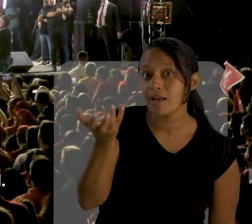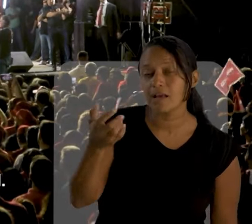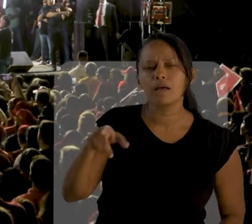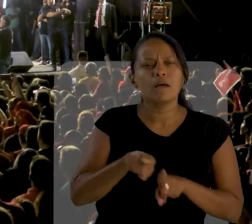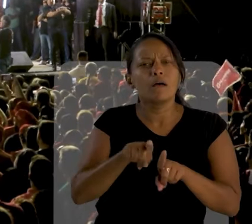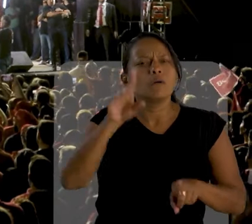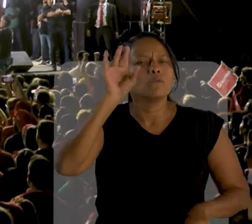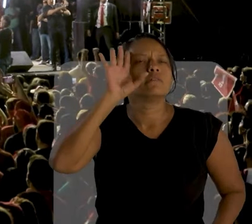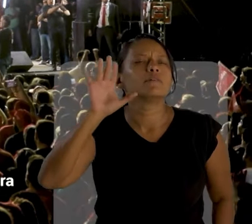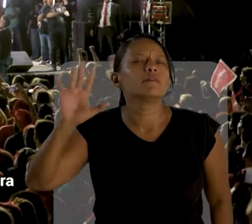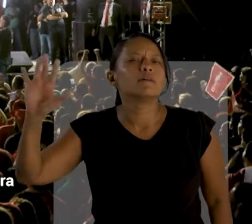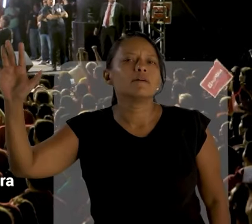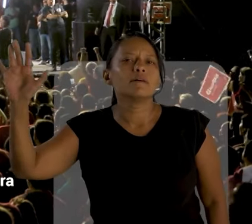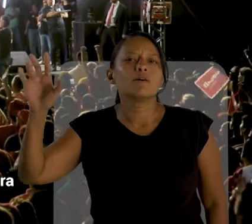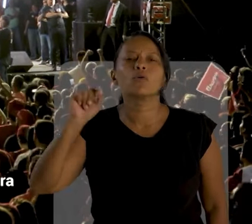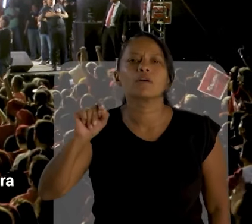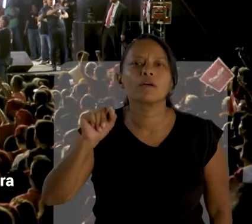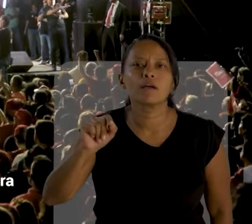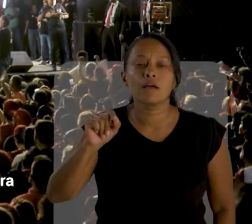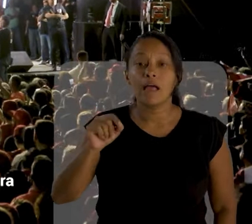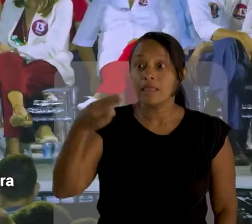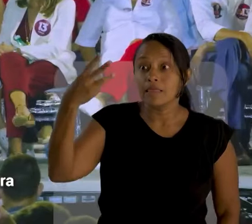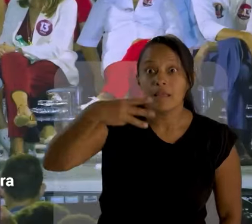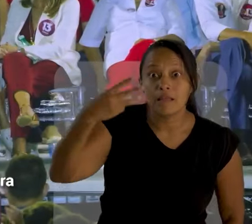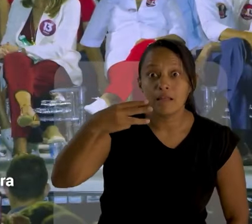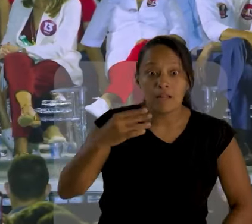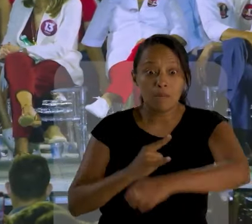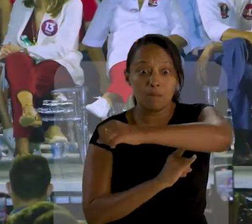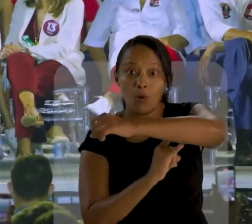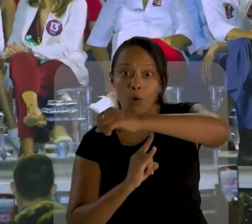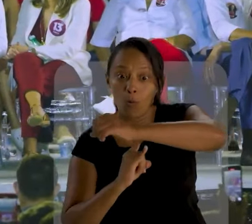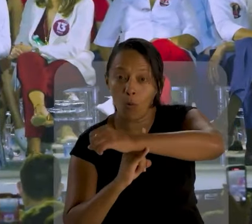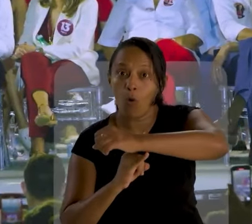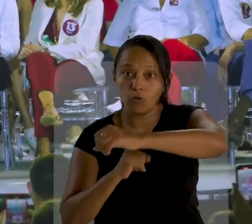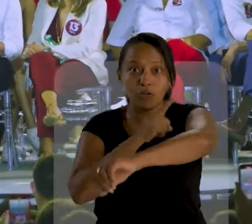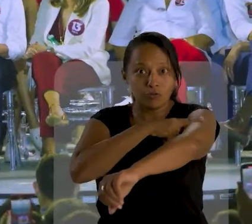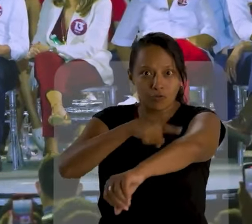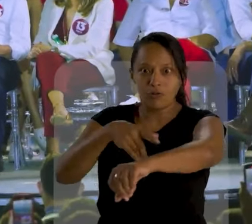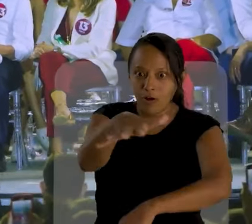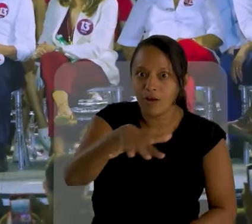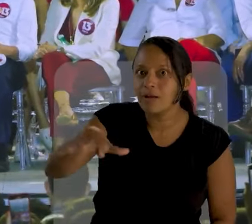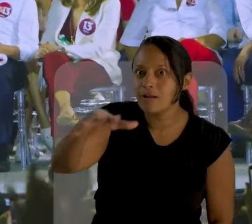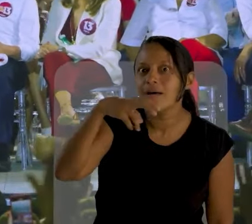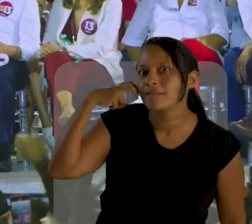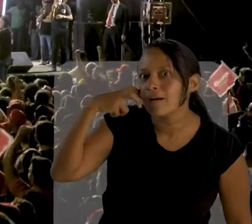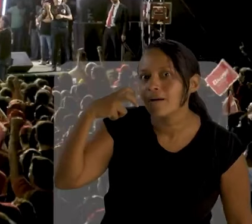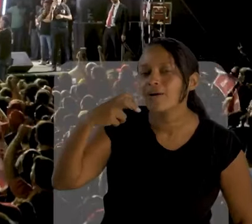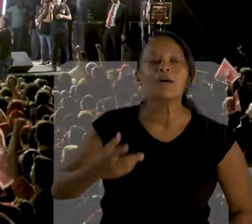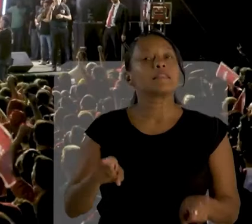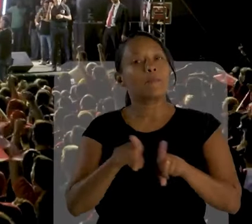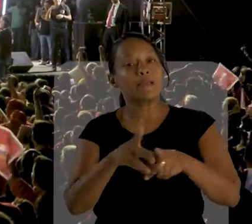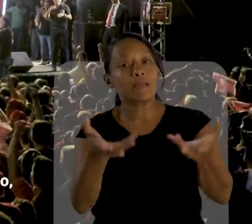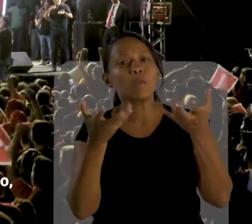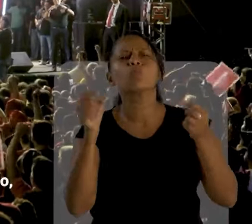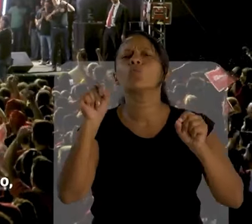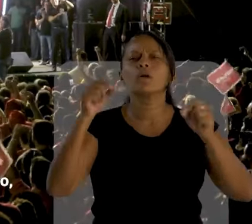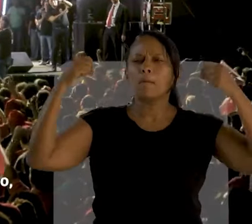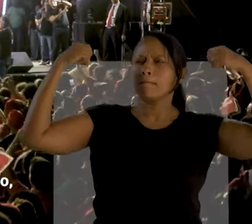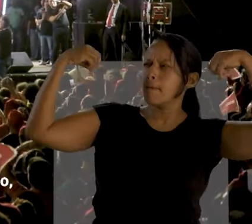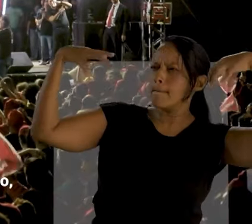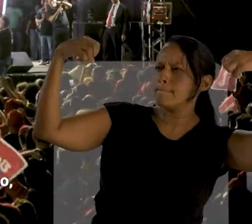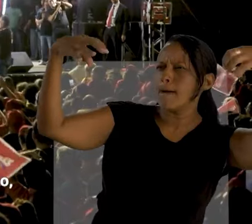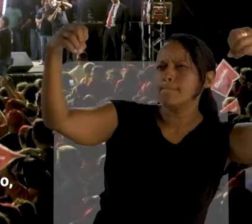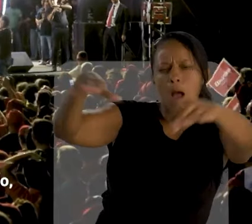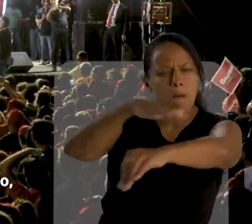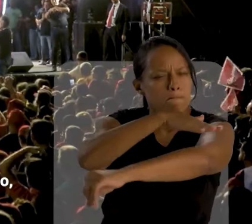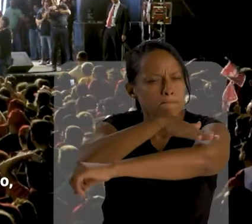Natal. A gente aqui está sonhando com a terceira ponte para a Zona Norte de Natal. A gente está